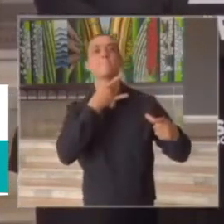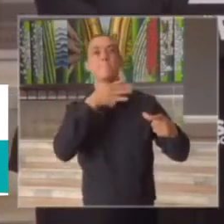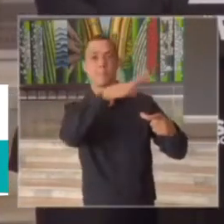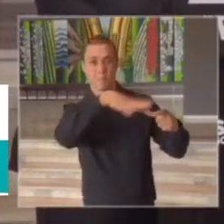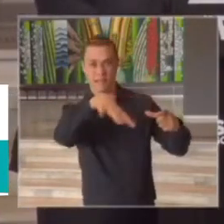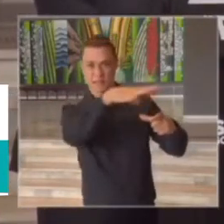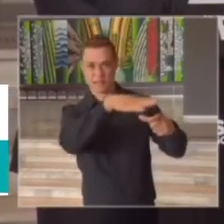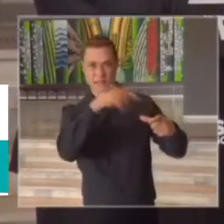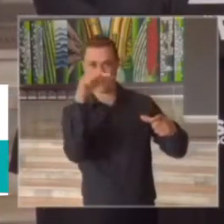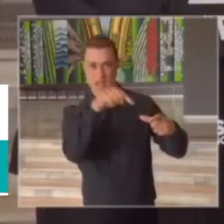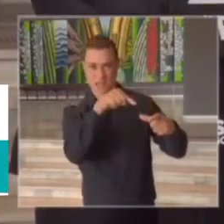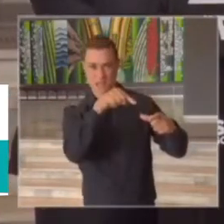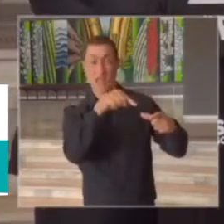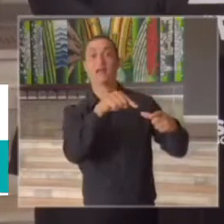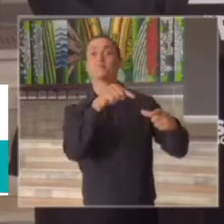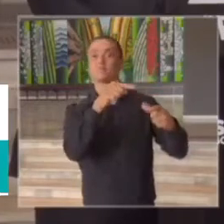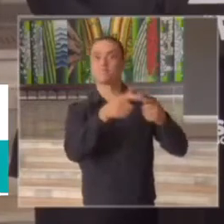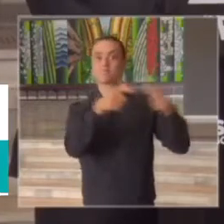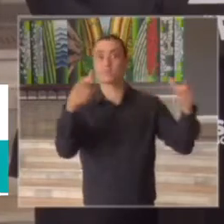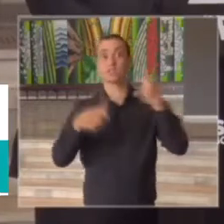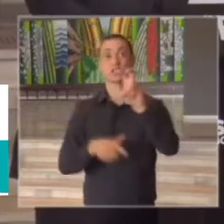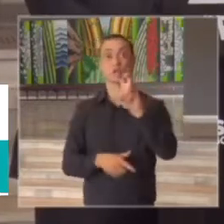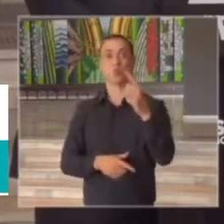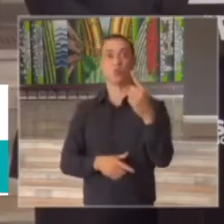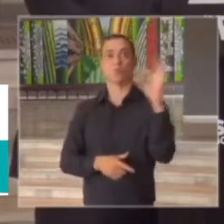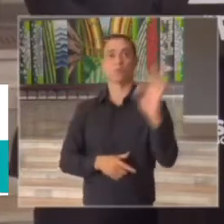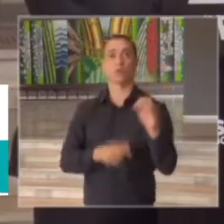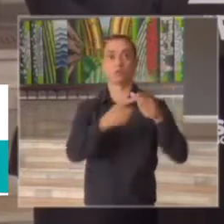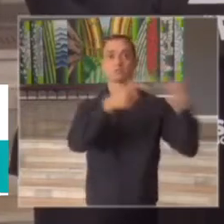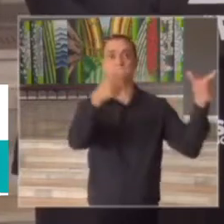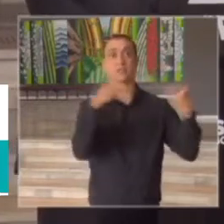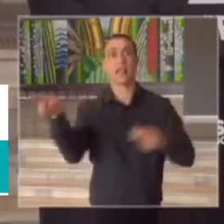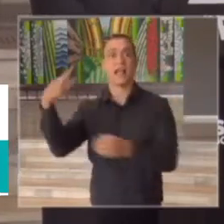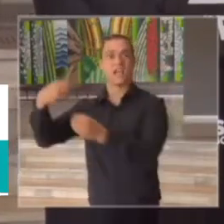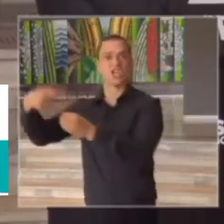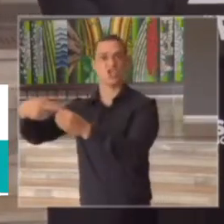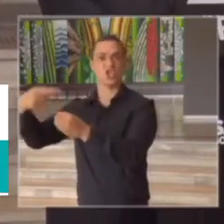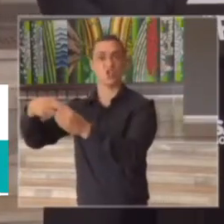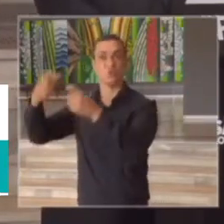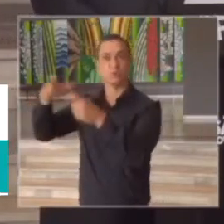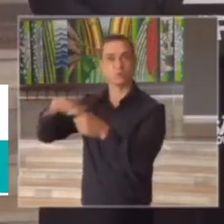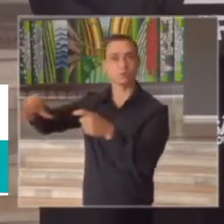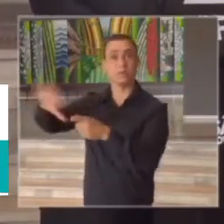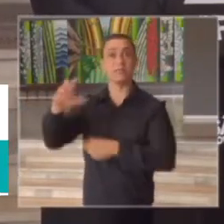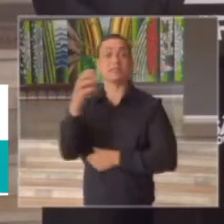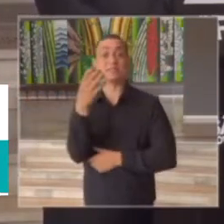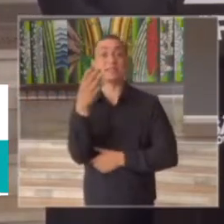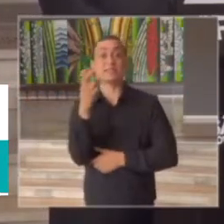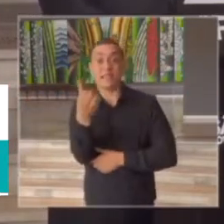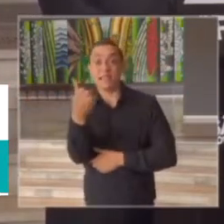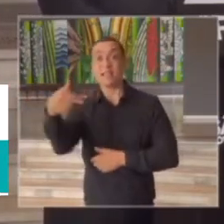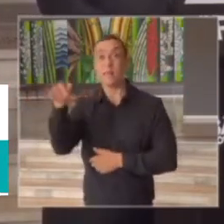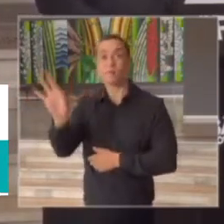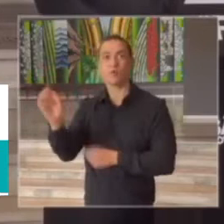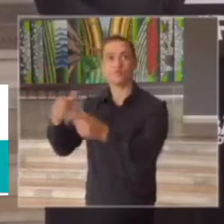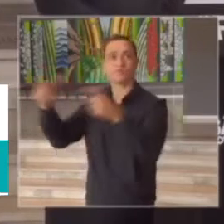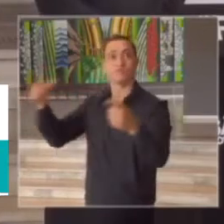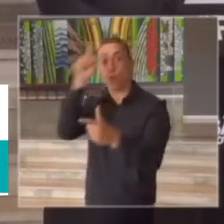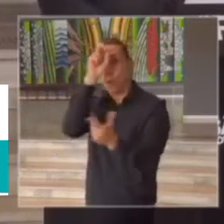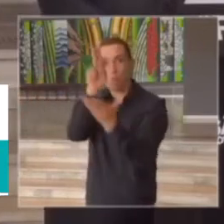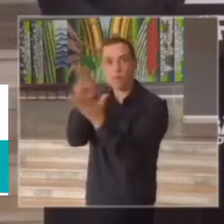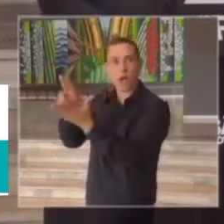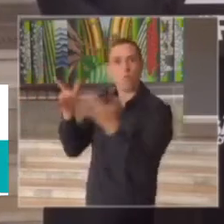% o número de internações isso aponta para a possibilidade de um